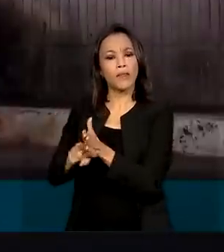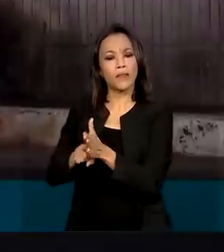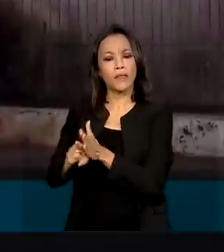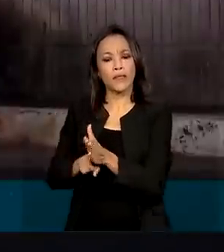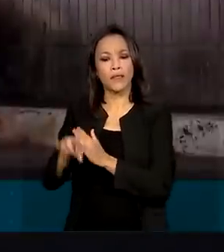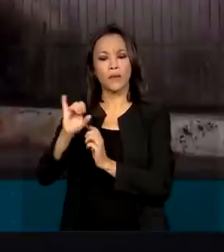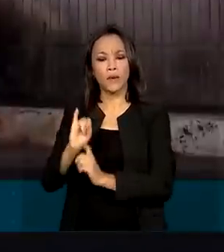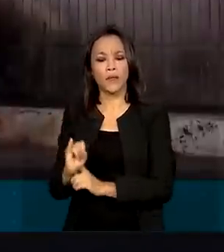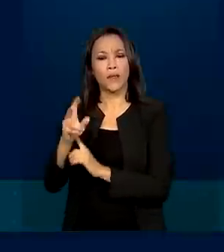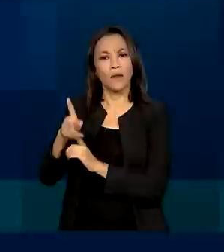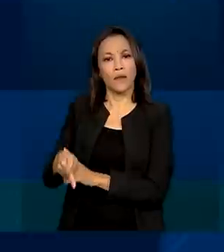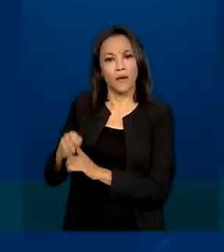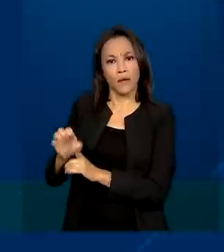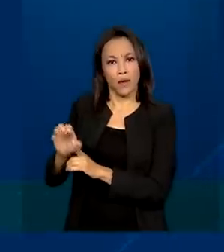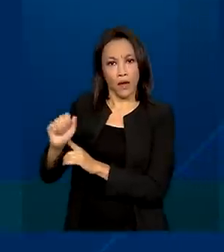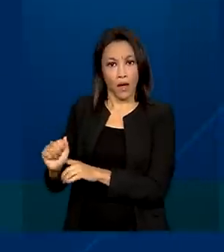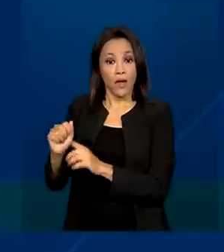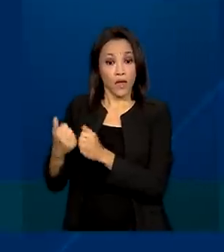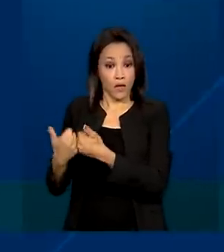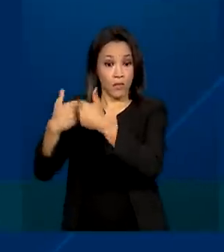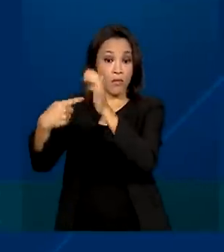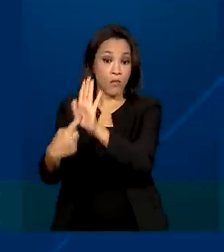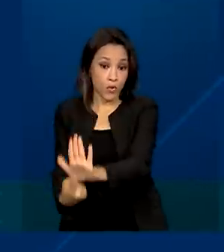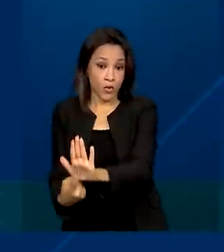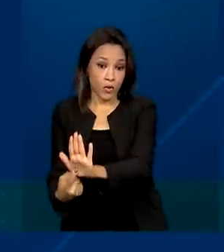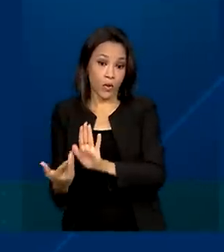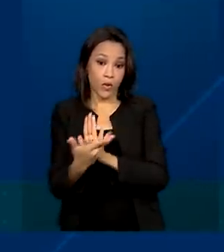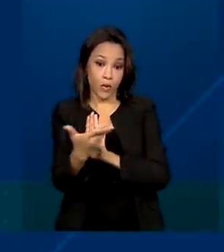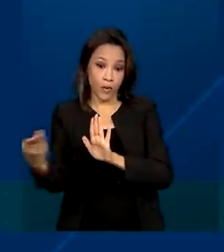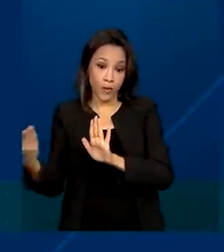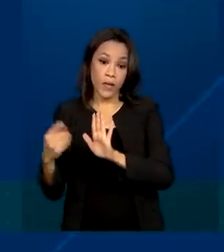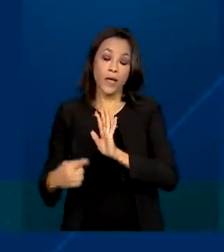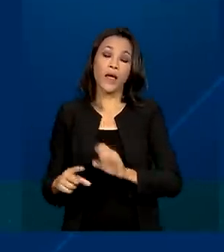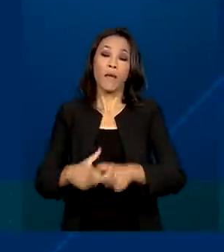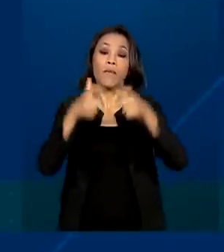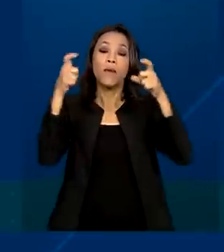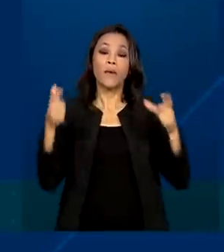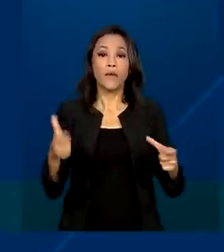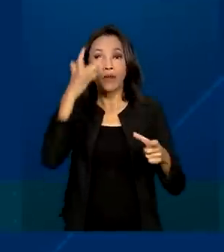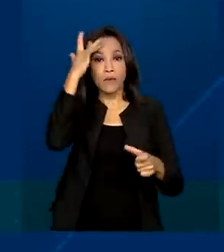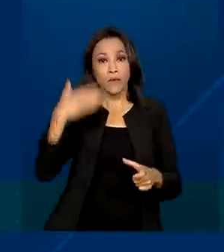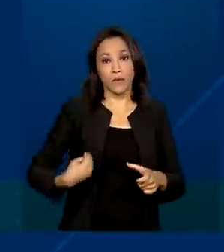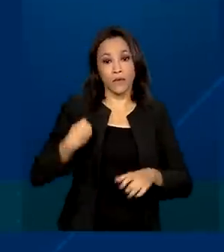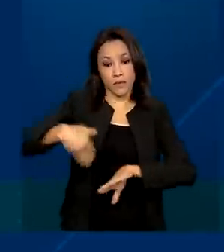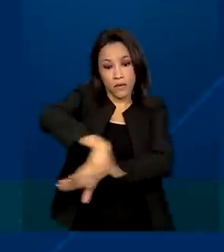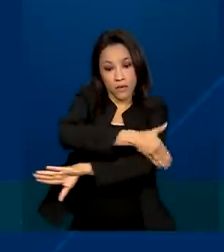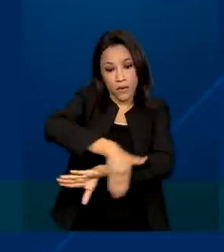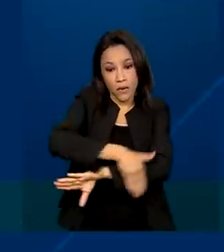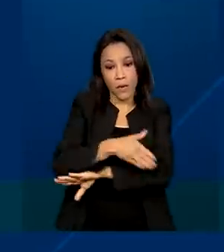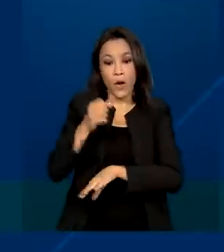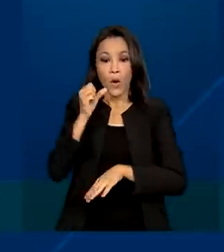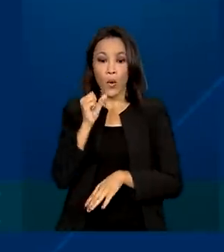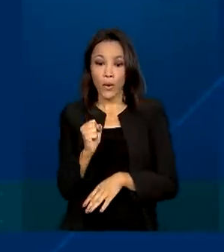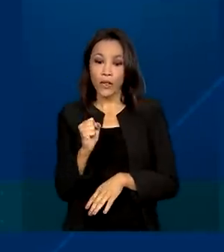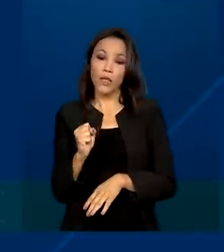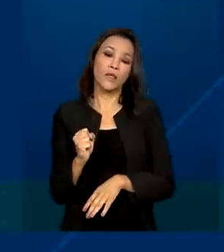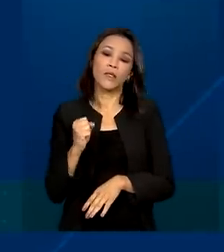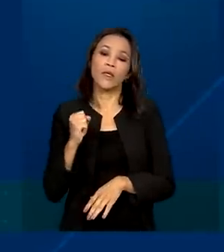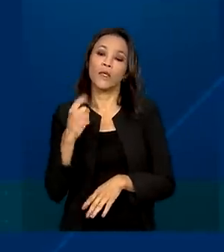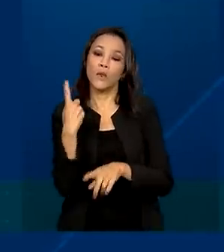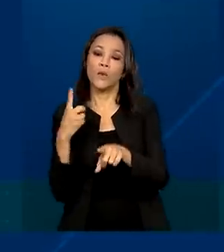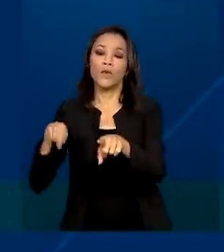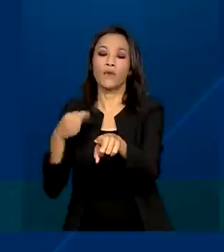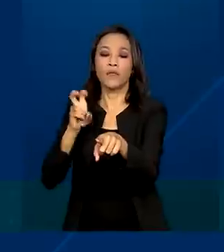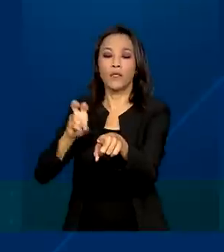2020, que mostrou também que a maioria dos moradores de rua, 81,5%